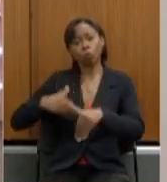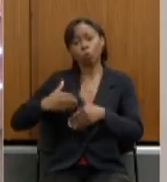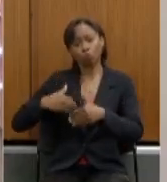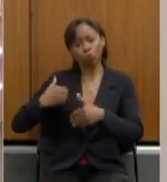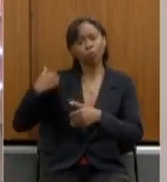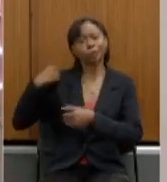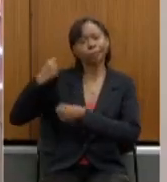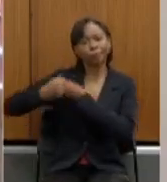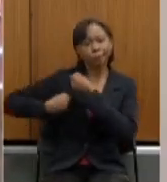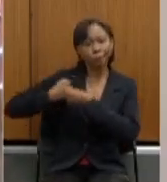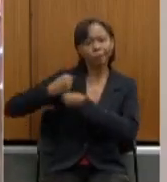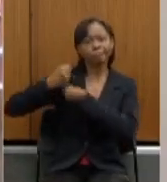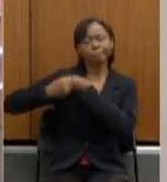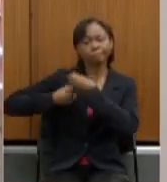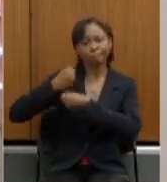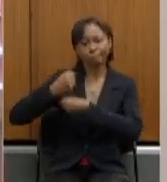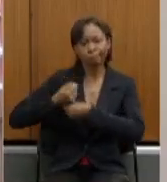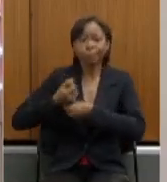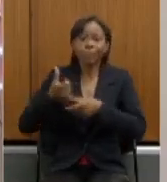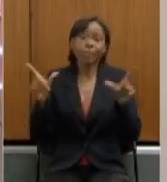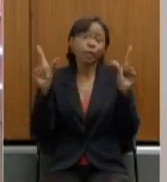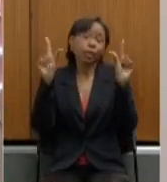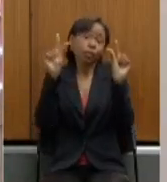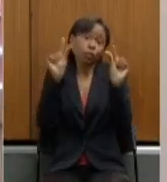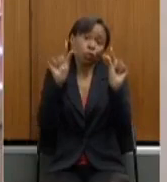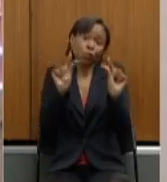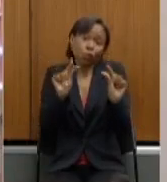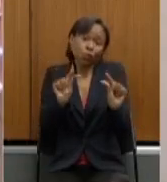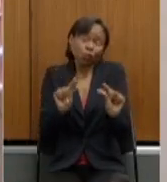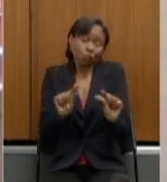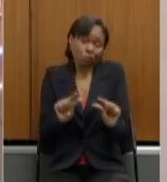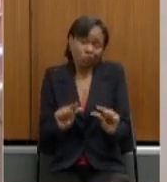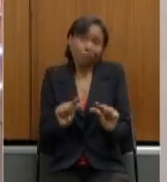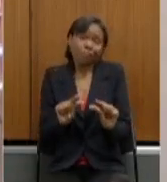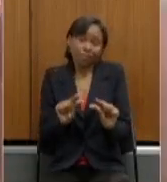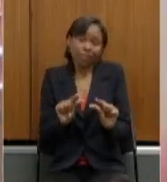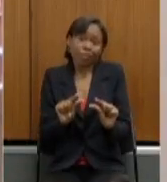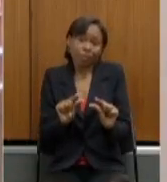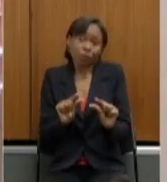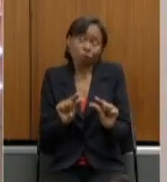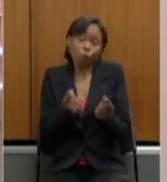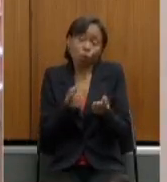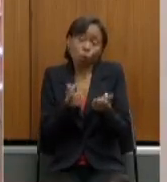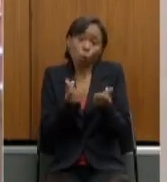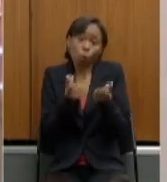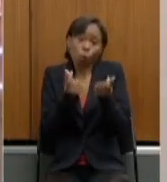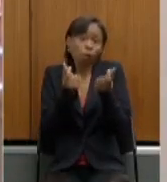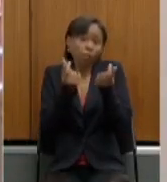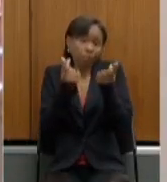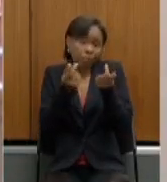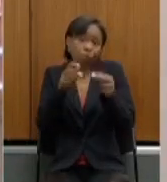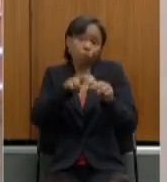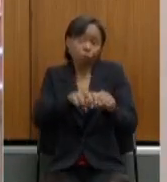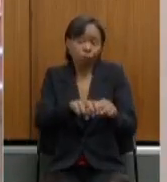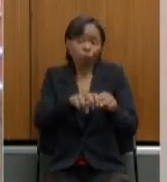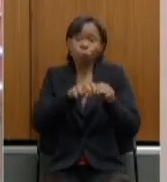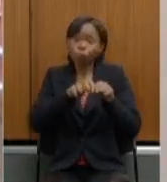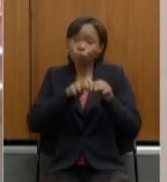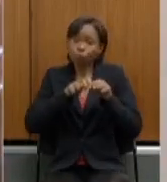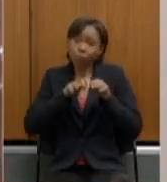diminuiu o aporte na volume de dinheiro em função de